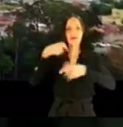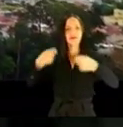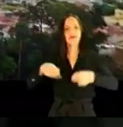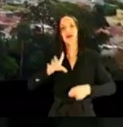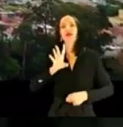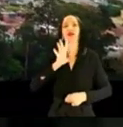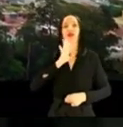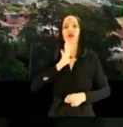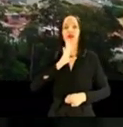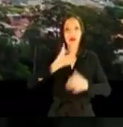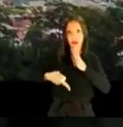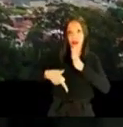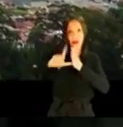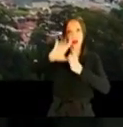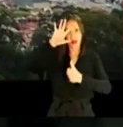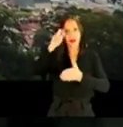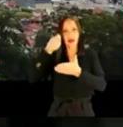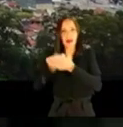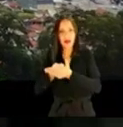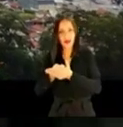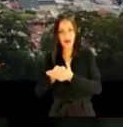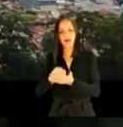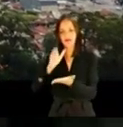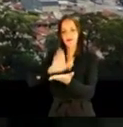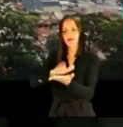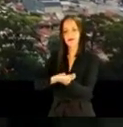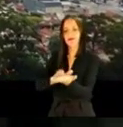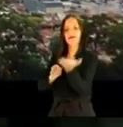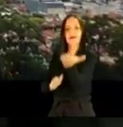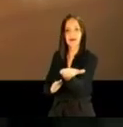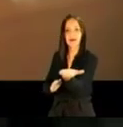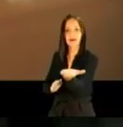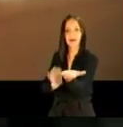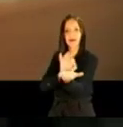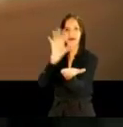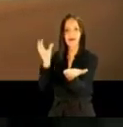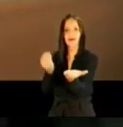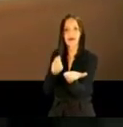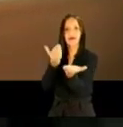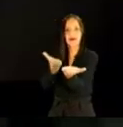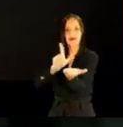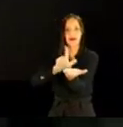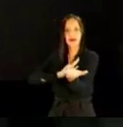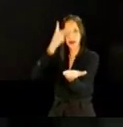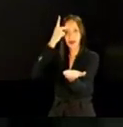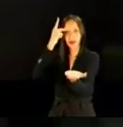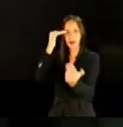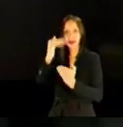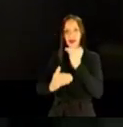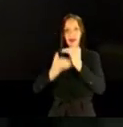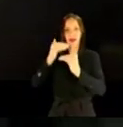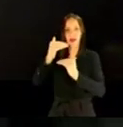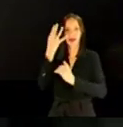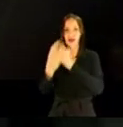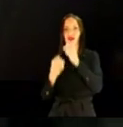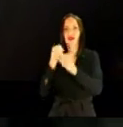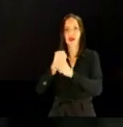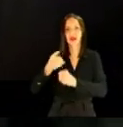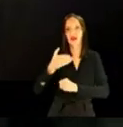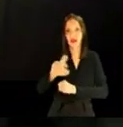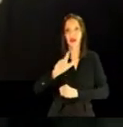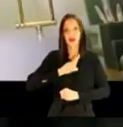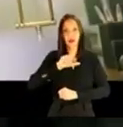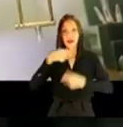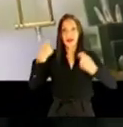Esta é uma história que você precisa conhecer. Antes de decidir nas mãos de quem você vai deixar São Paulo